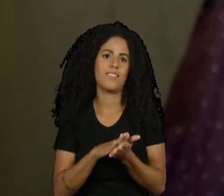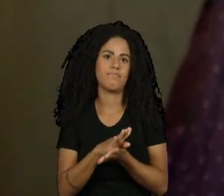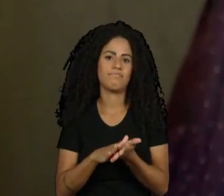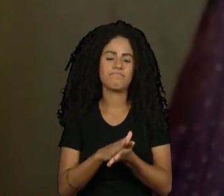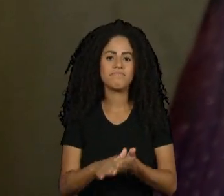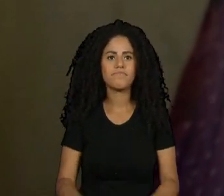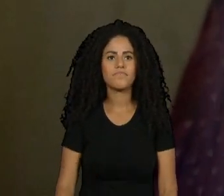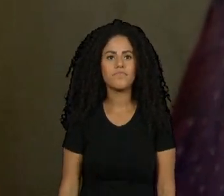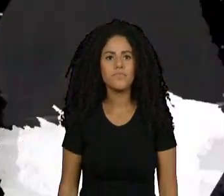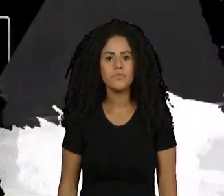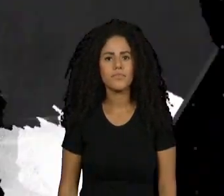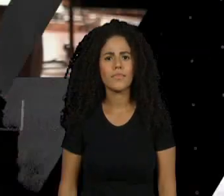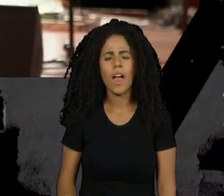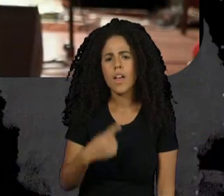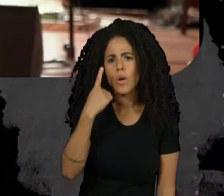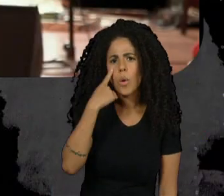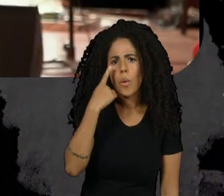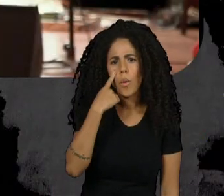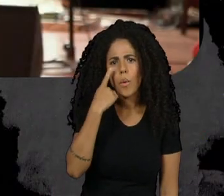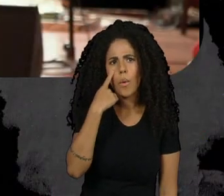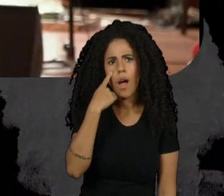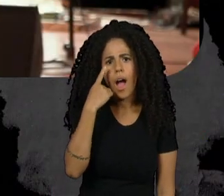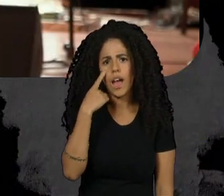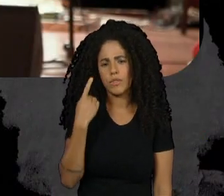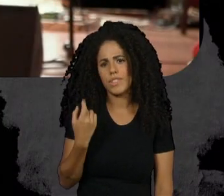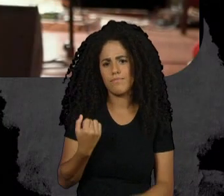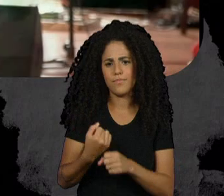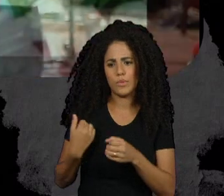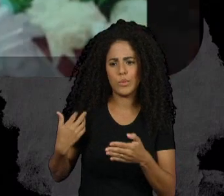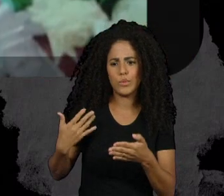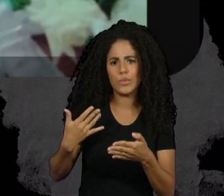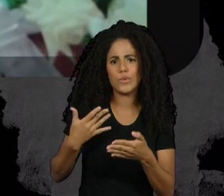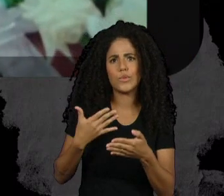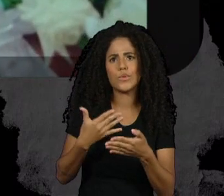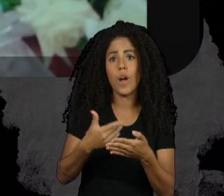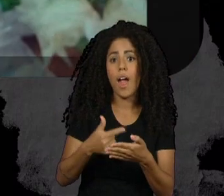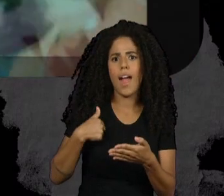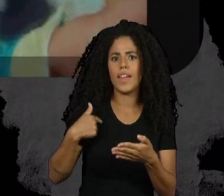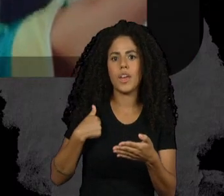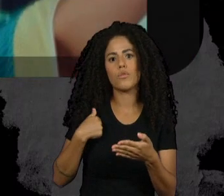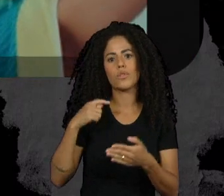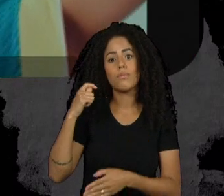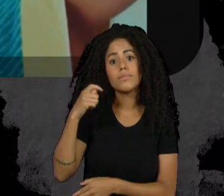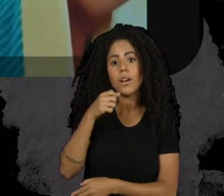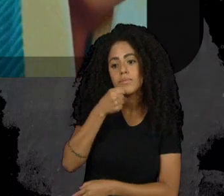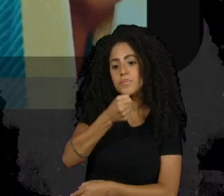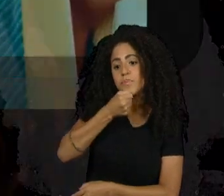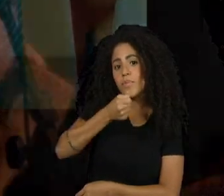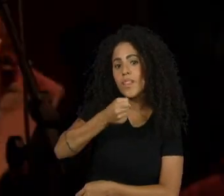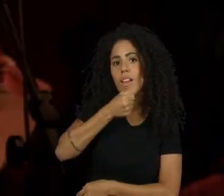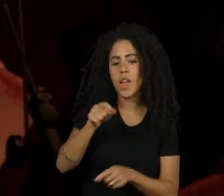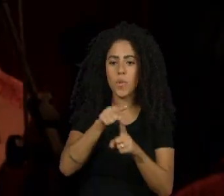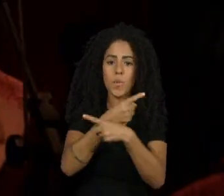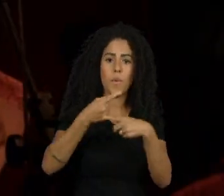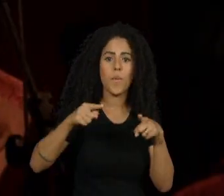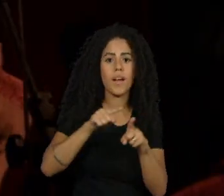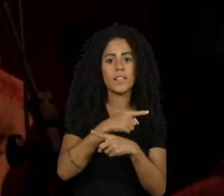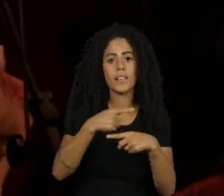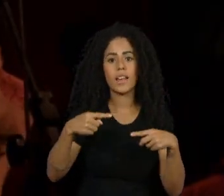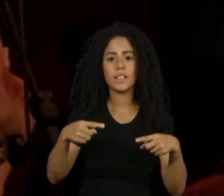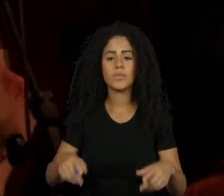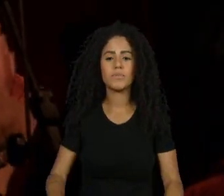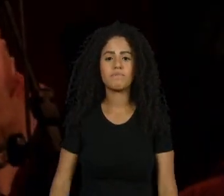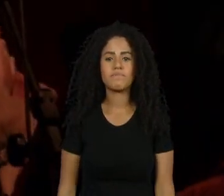É muito interessante você construir uma carreira solo. Então agora eu quero mostrar o que é a Sucena. Eu sigo